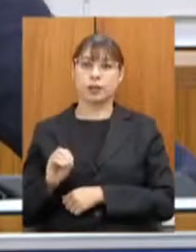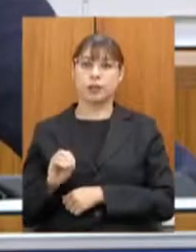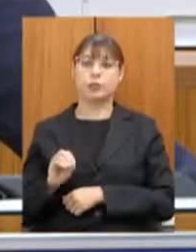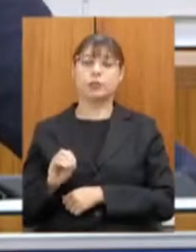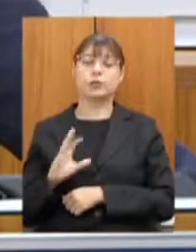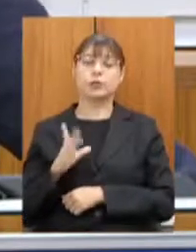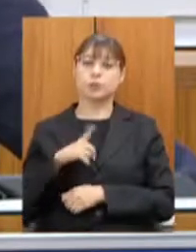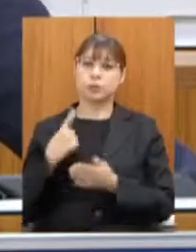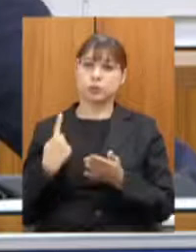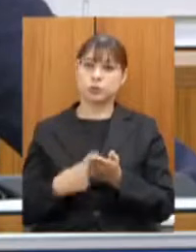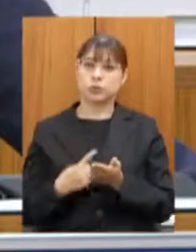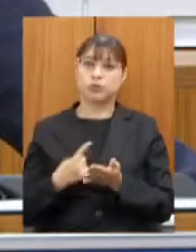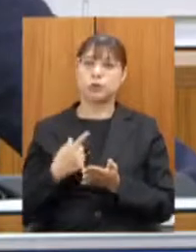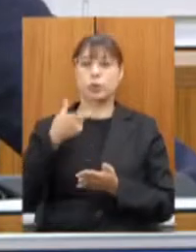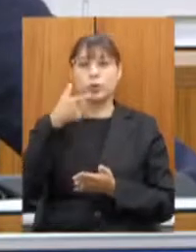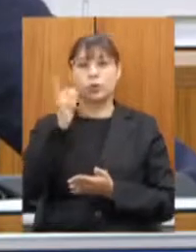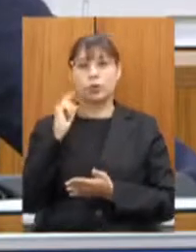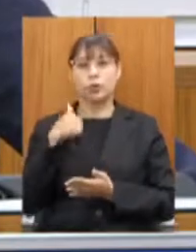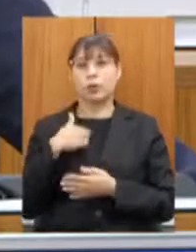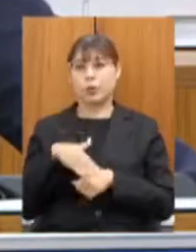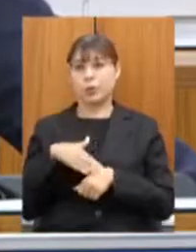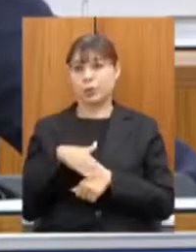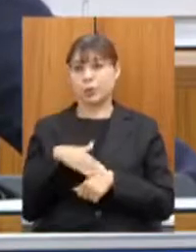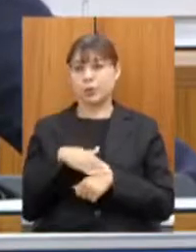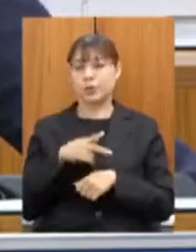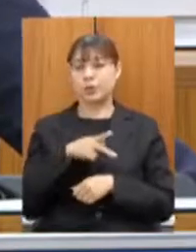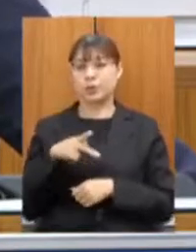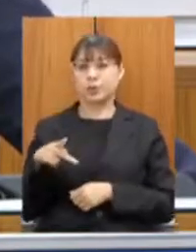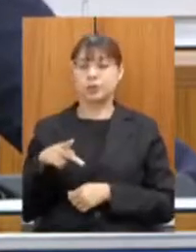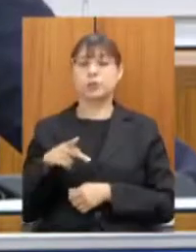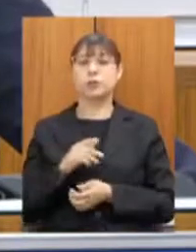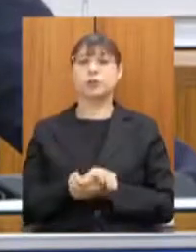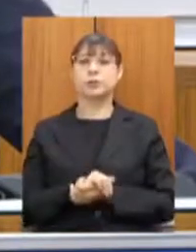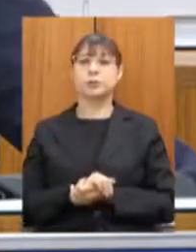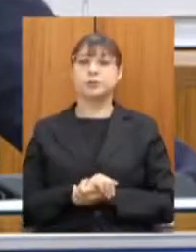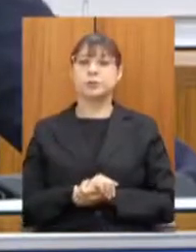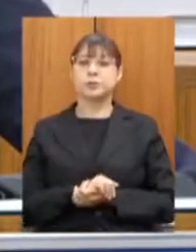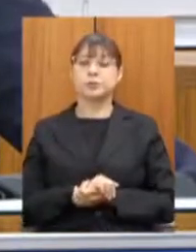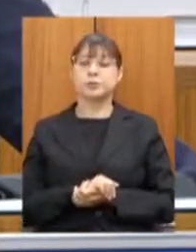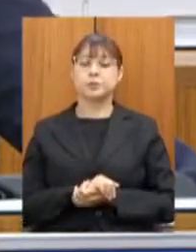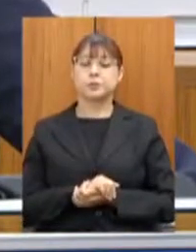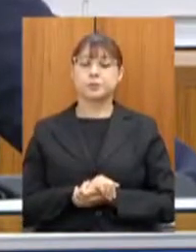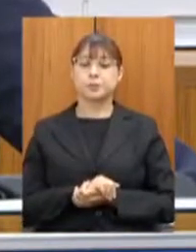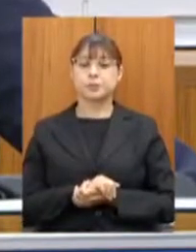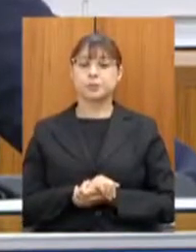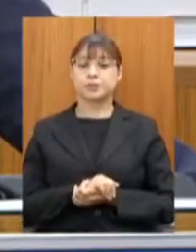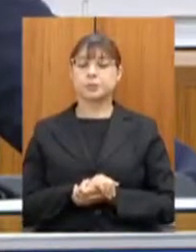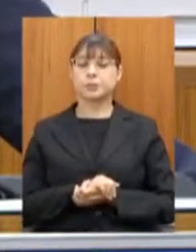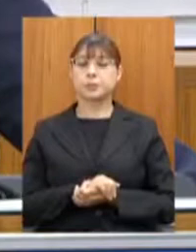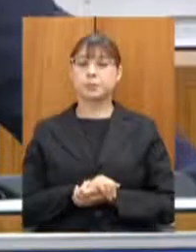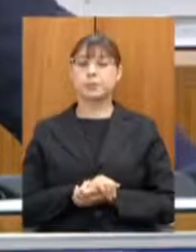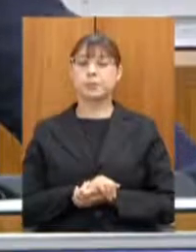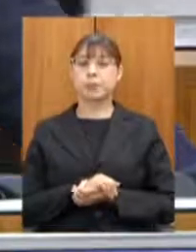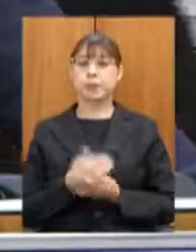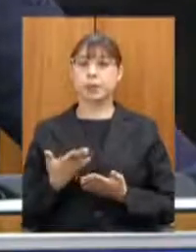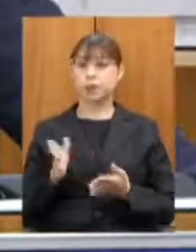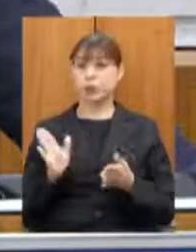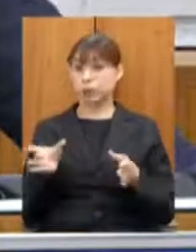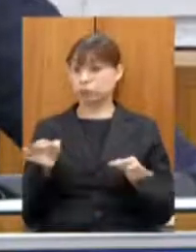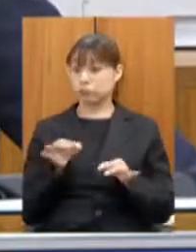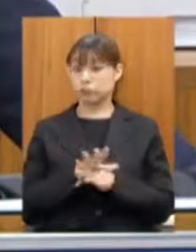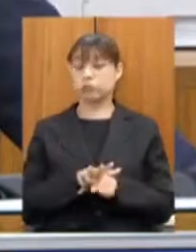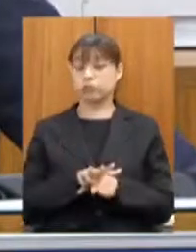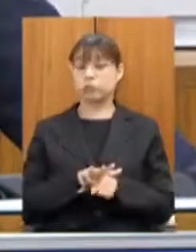Paz de Barros do Infraero a respeito deste aeroporto e então está tudo pronto